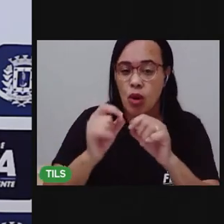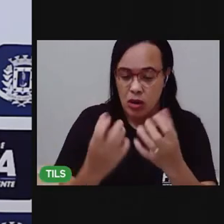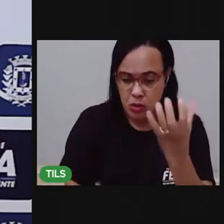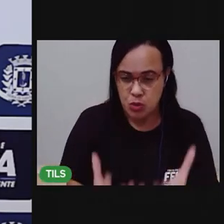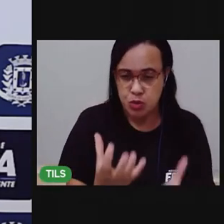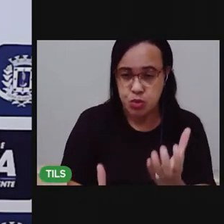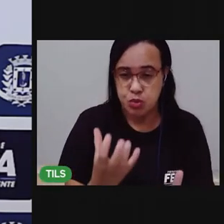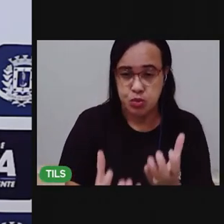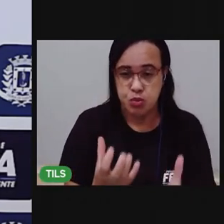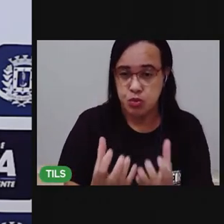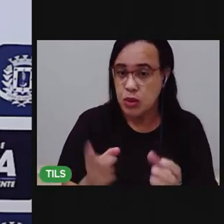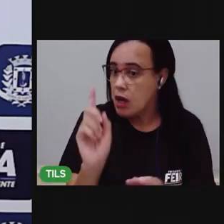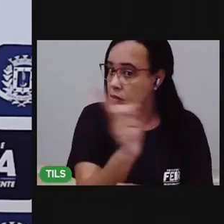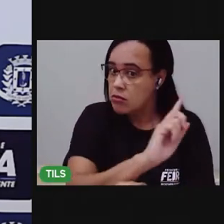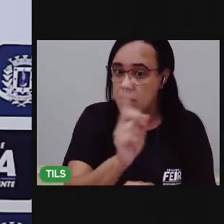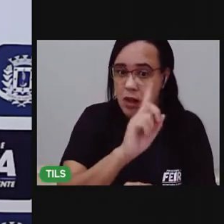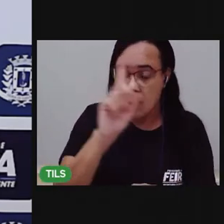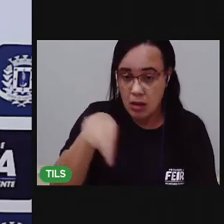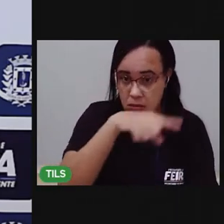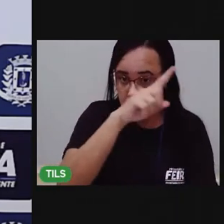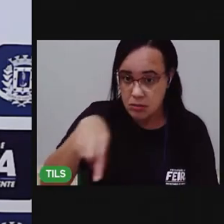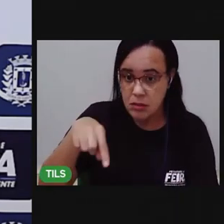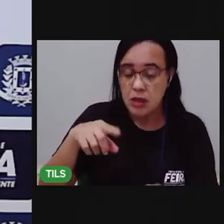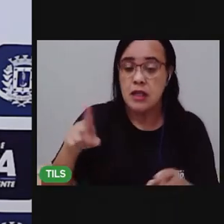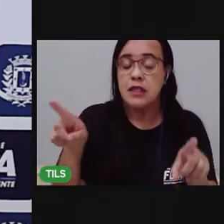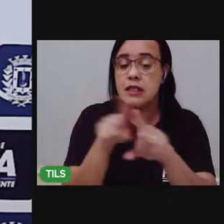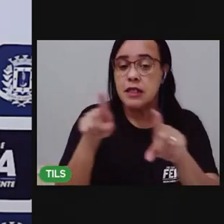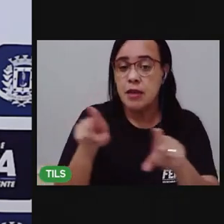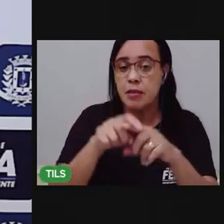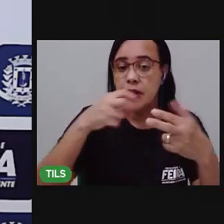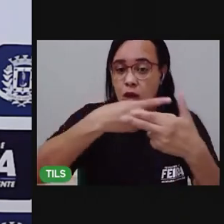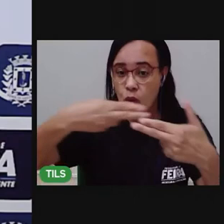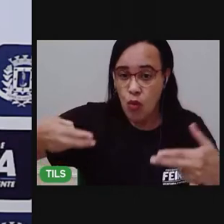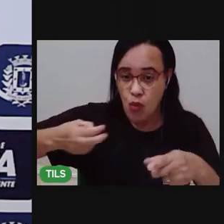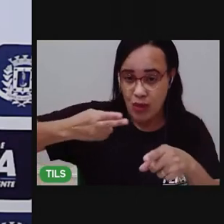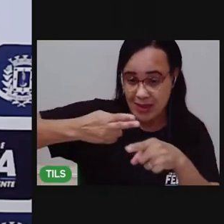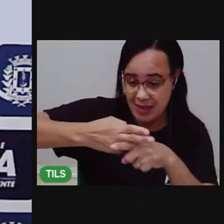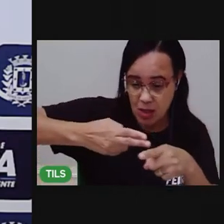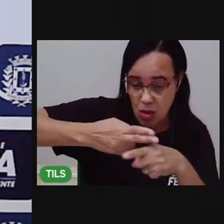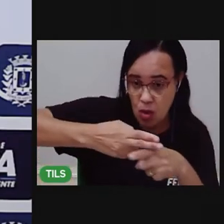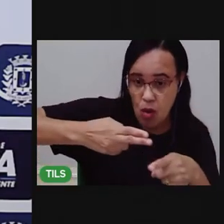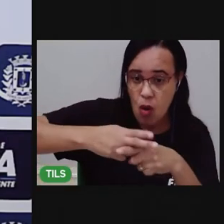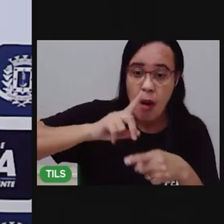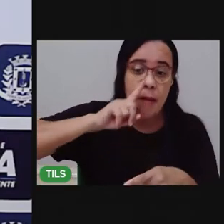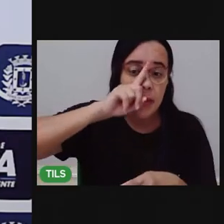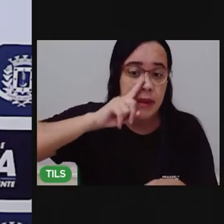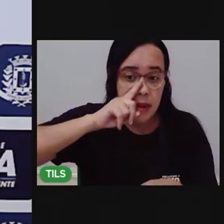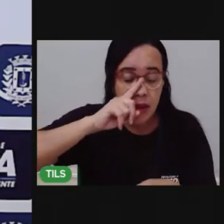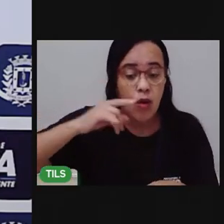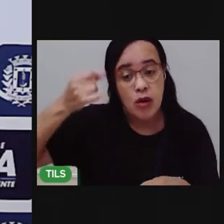fogão, não manipular objetos cortantes, produtos químicos inflamáveis.